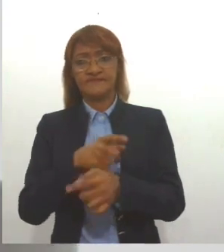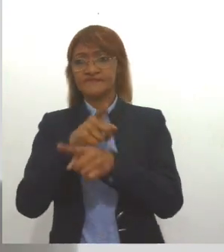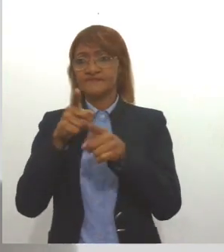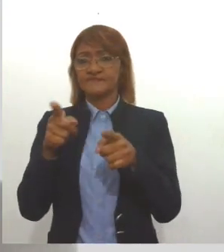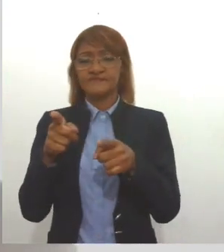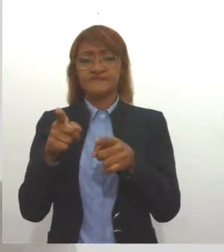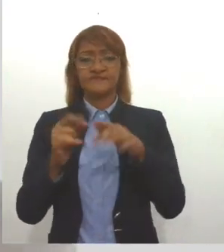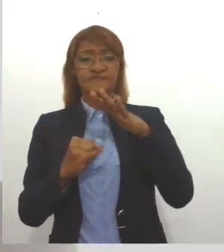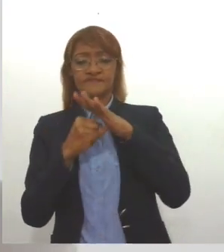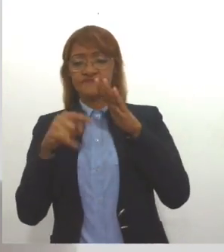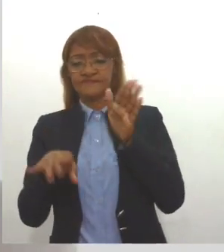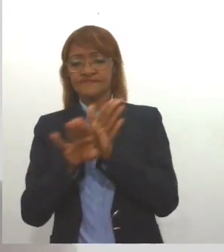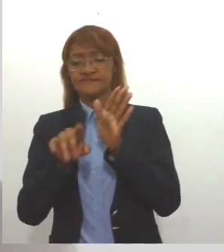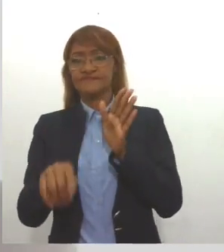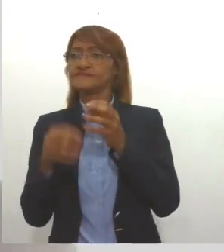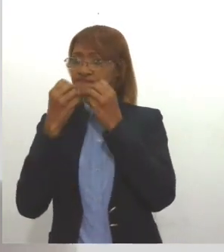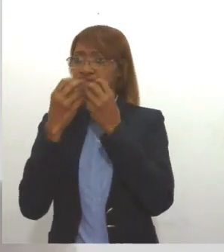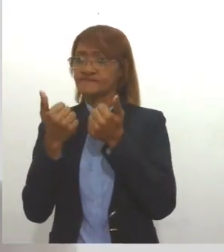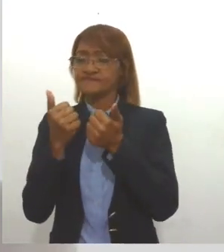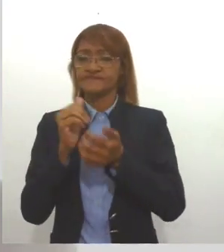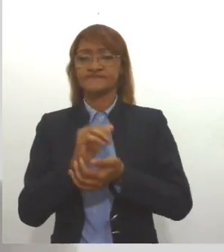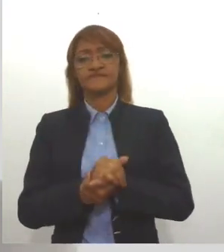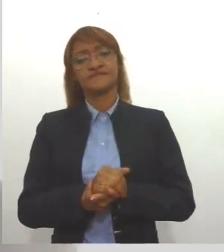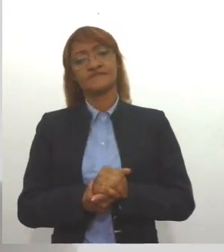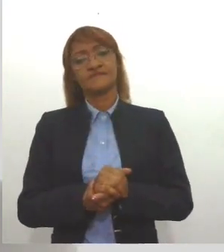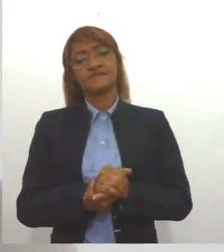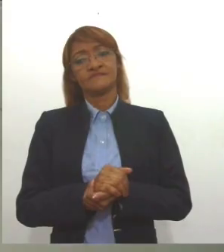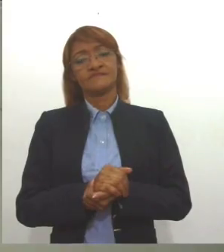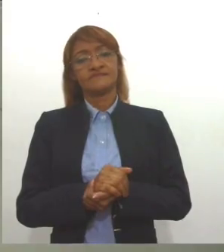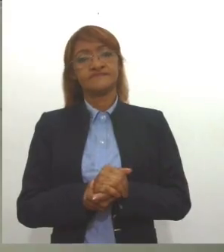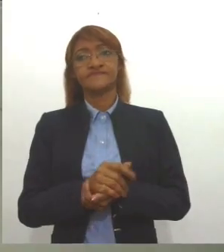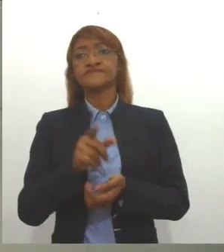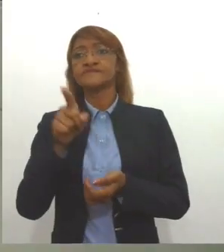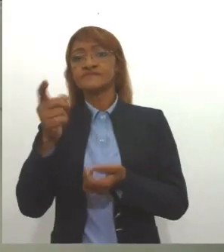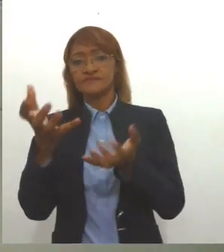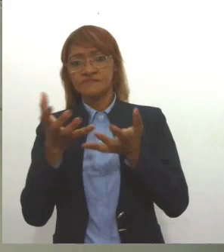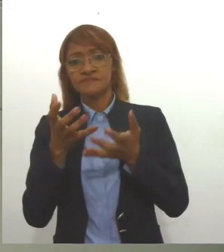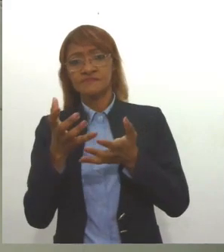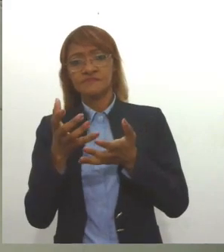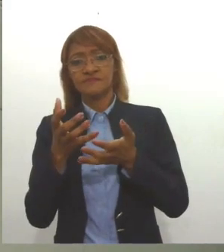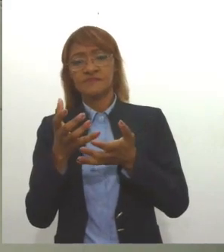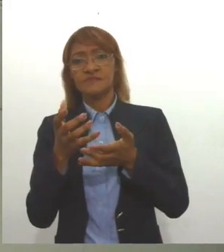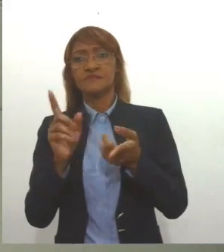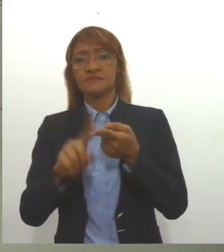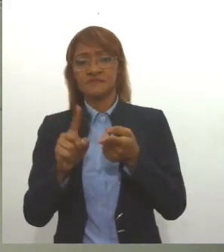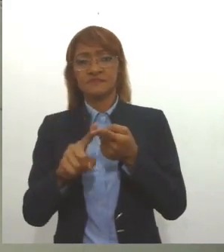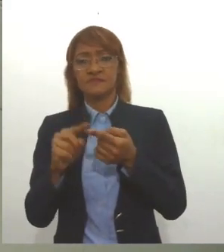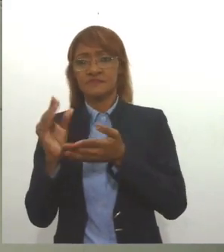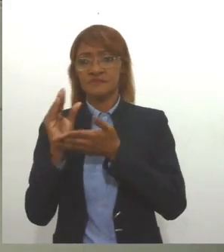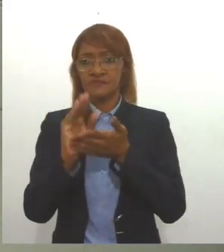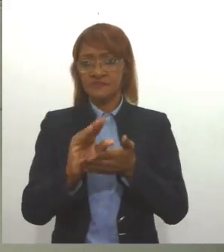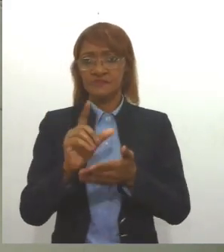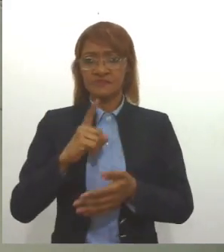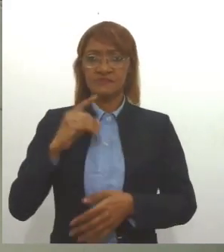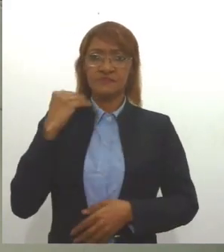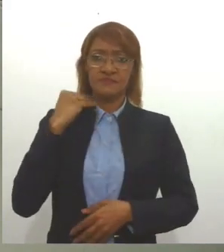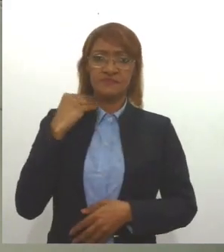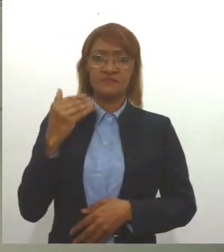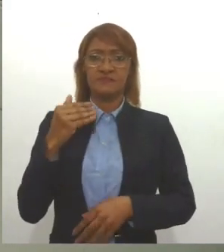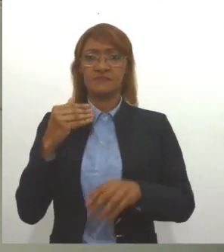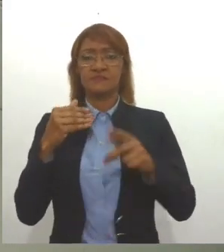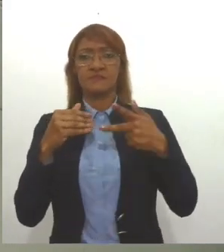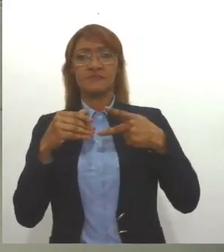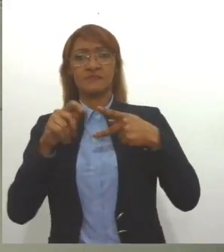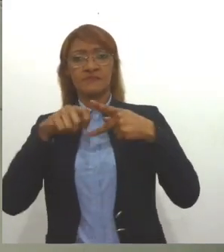instituição será muito bem-vindo, entendeu? E quem quiser ajudar financeiramente também, vocês têm números de conta, PICs?